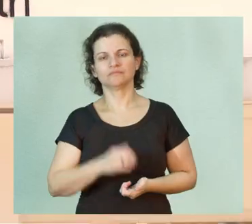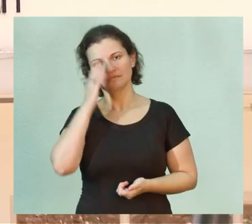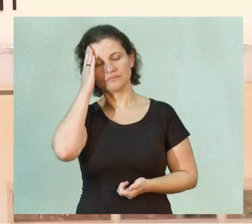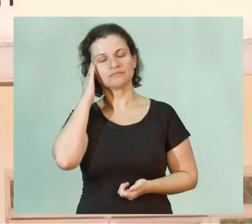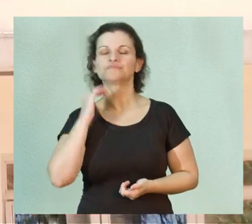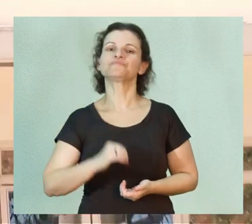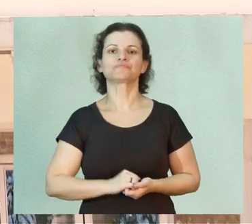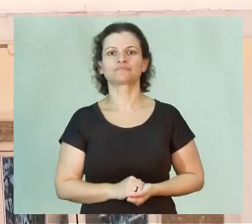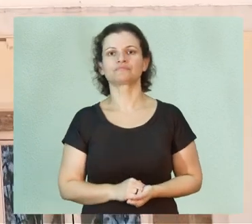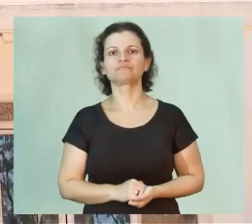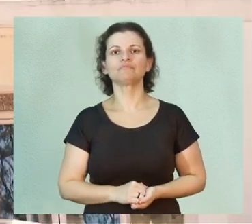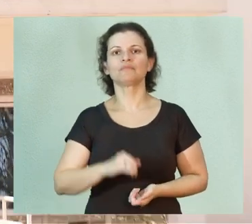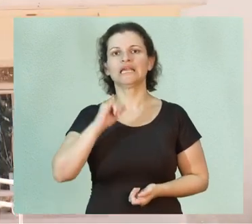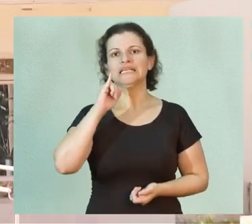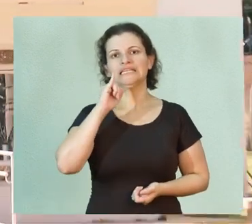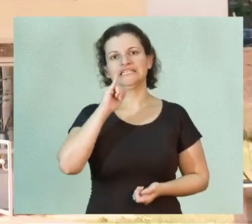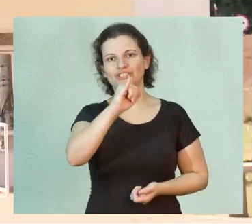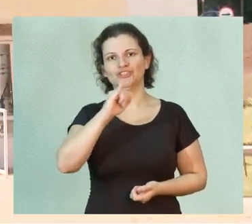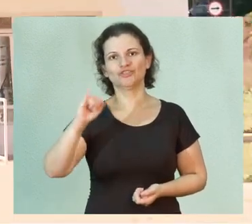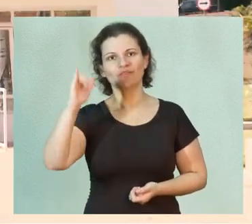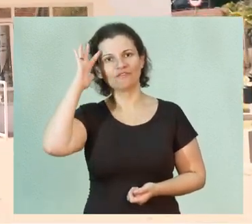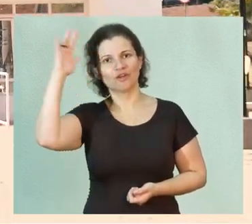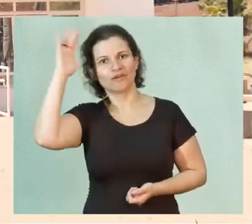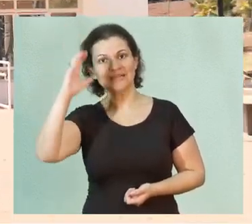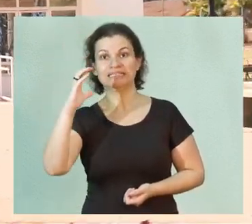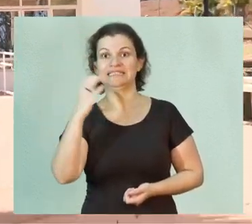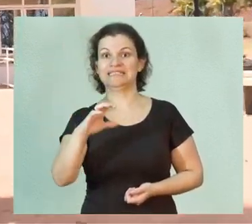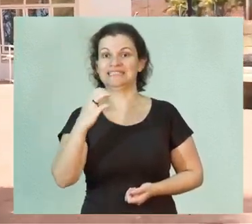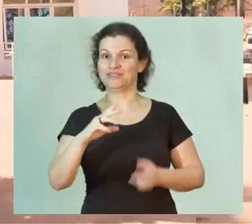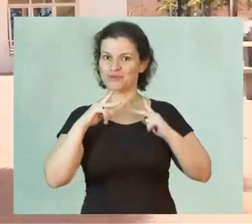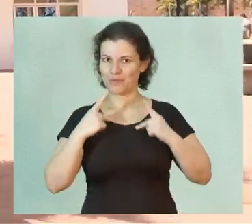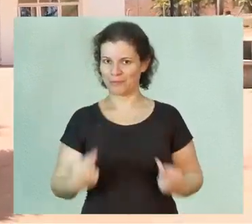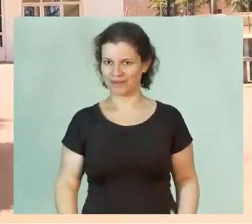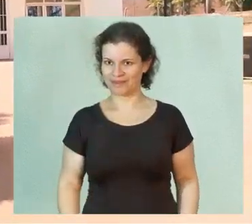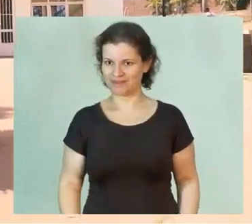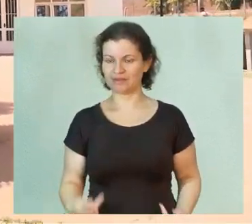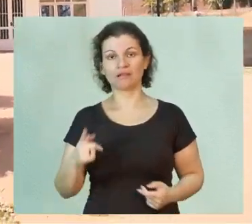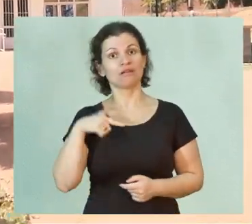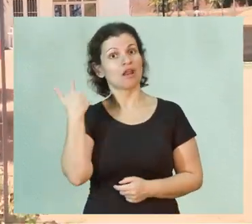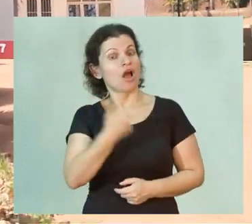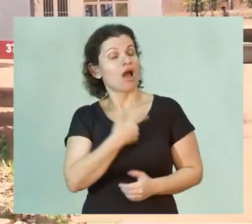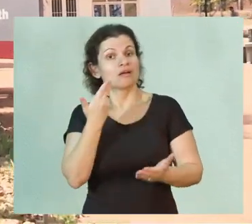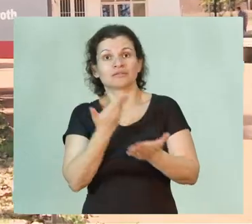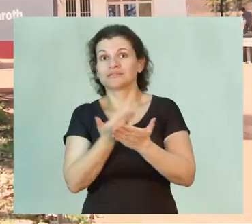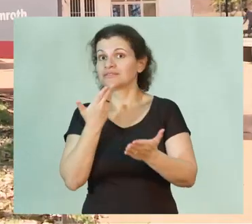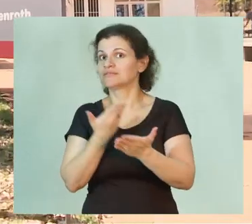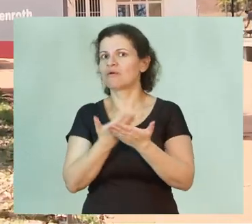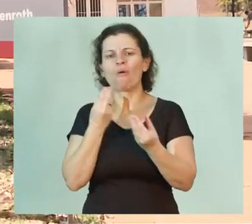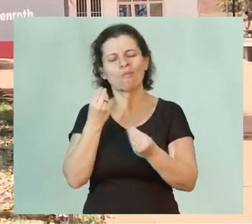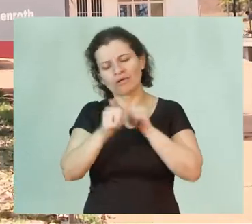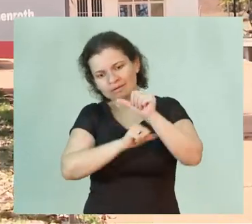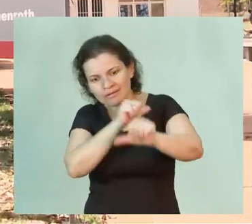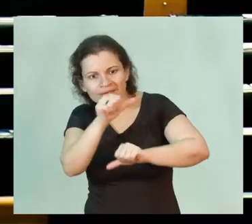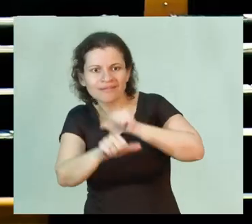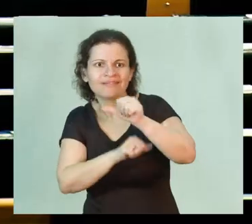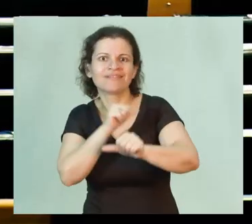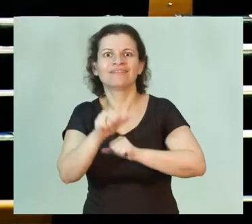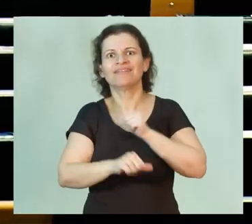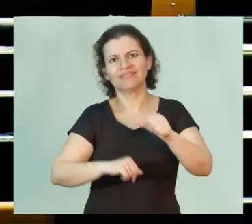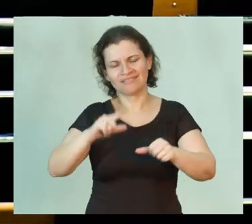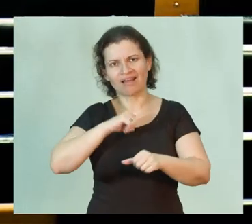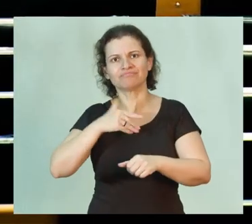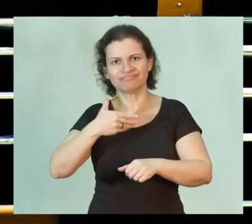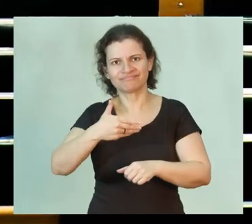No Instituto de Filosofia e Ciências Humanas, nós estudamos essas transformações que têm